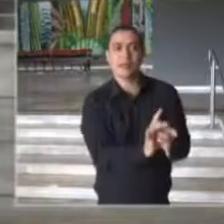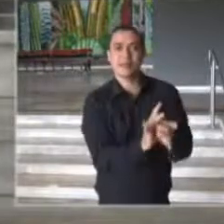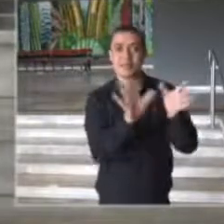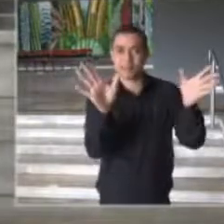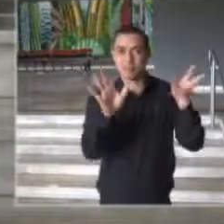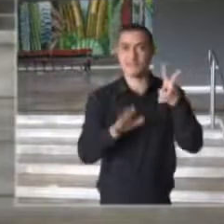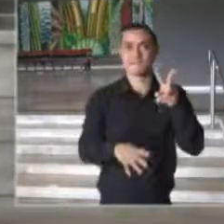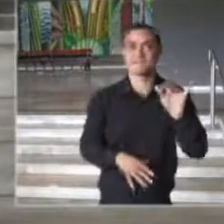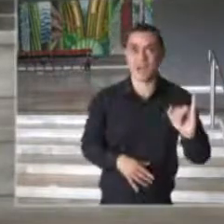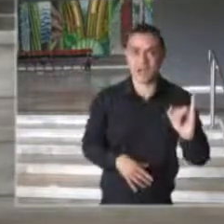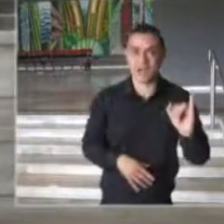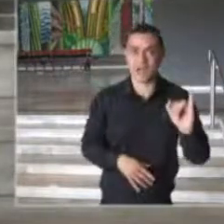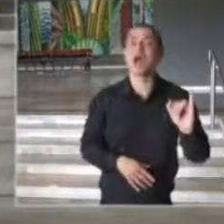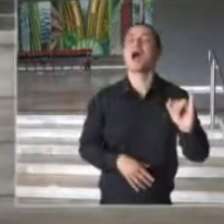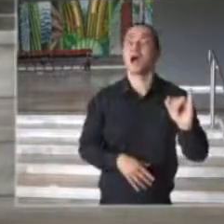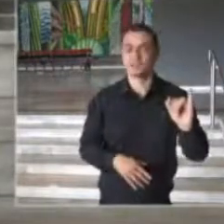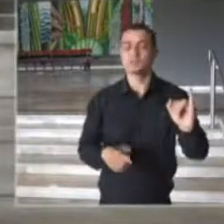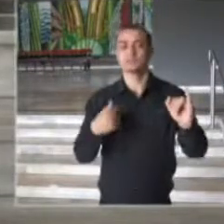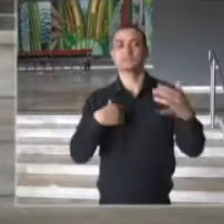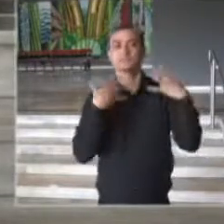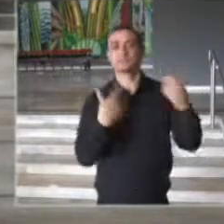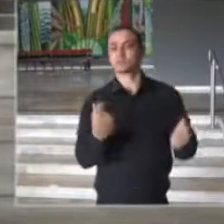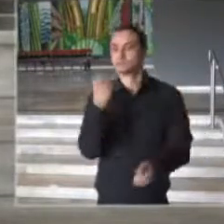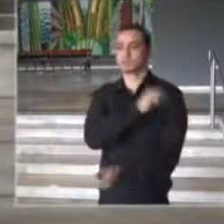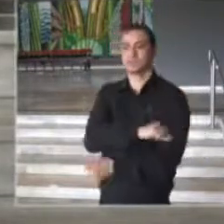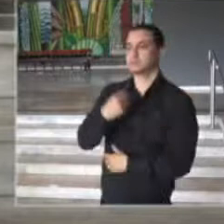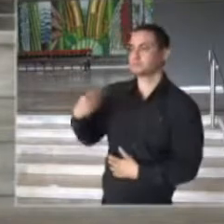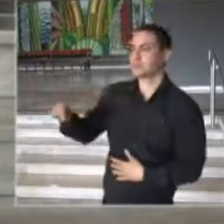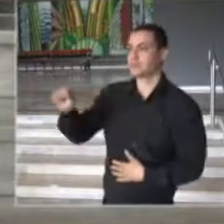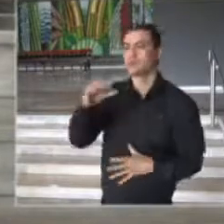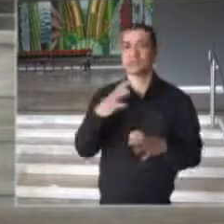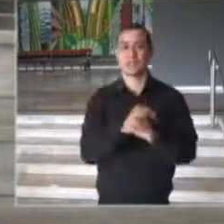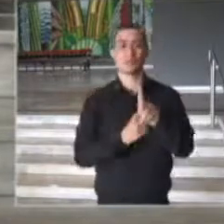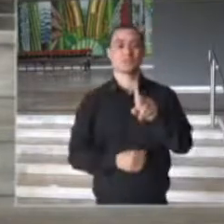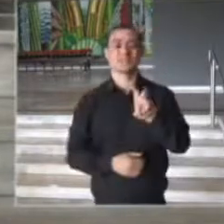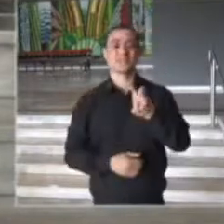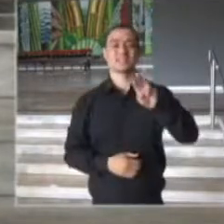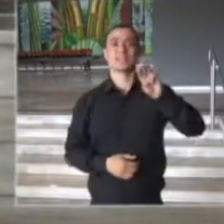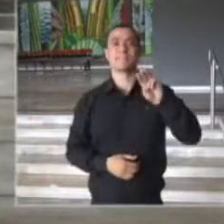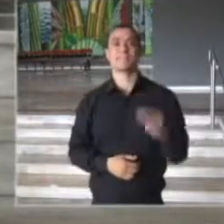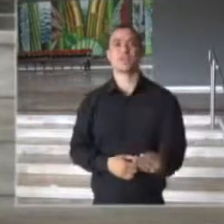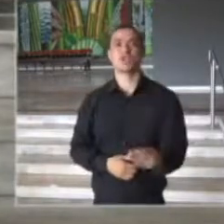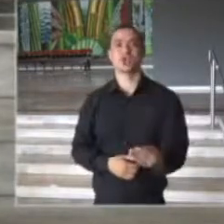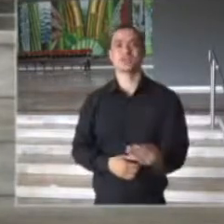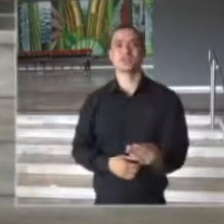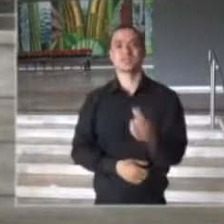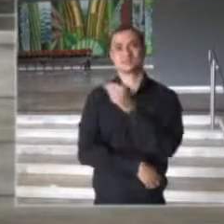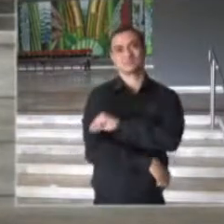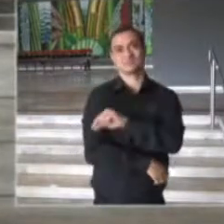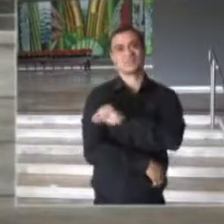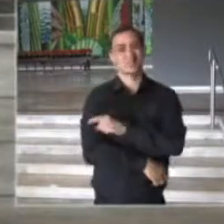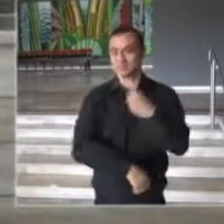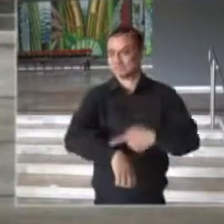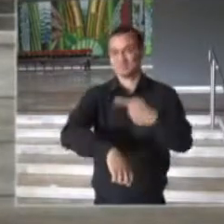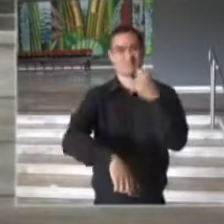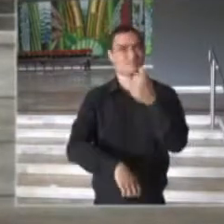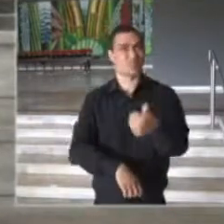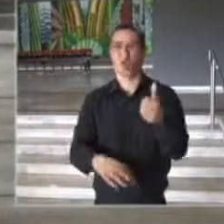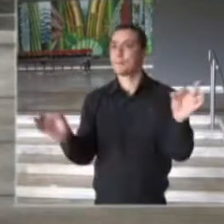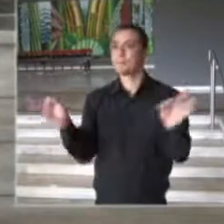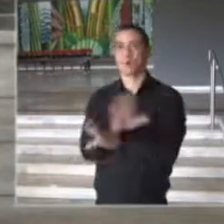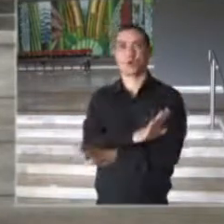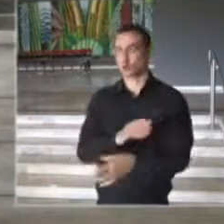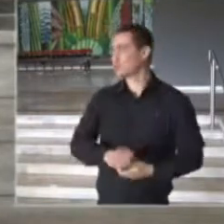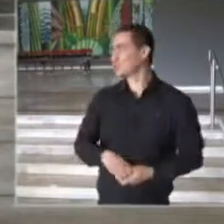a vacina do Butantan, nós poderemos colocar à disposição 15 milhões de doses da vacina imediatamente, o que